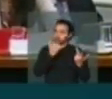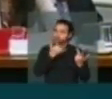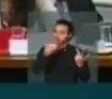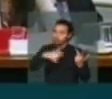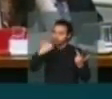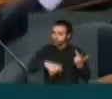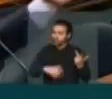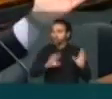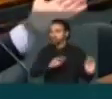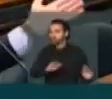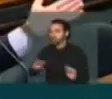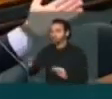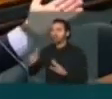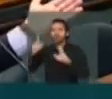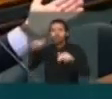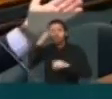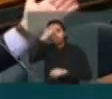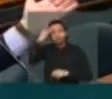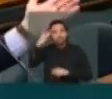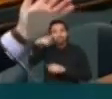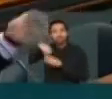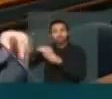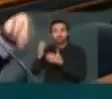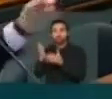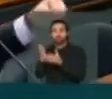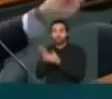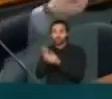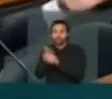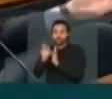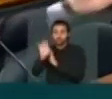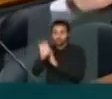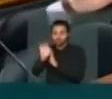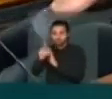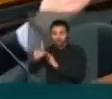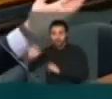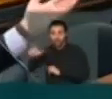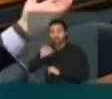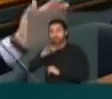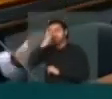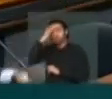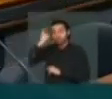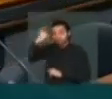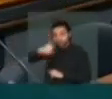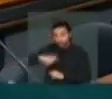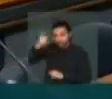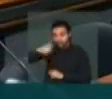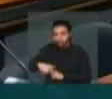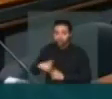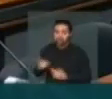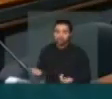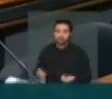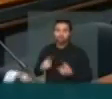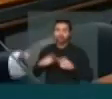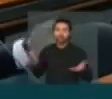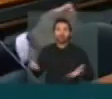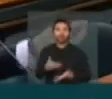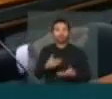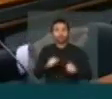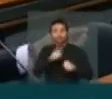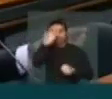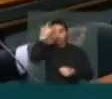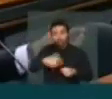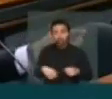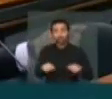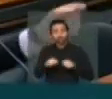Código de Processo Penal, só para citar um exemplo, por exemplo, para que a reincidência não possa resultar no prejuízo muitas vezes maior. E também